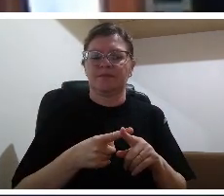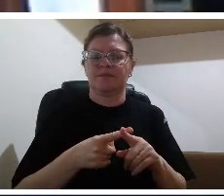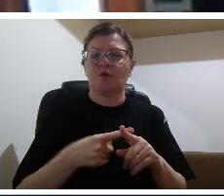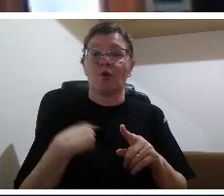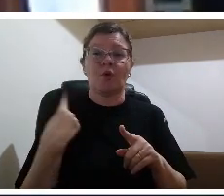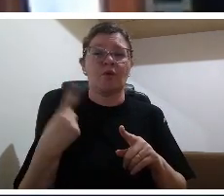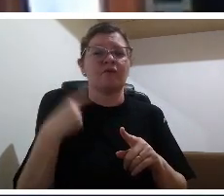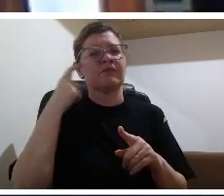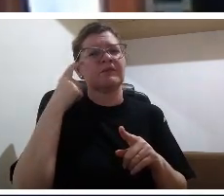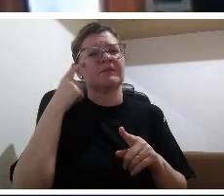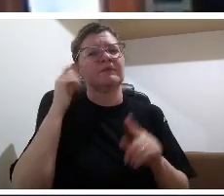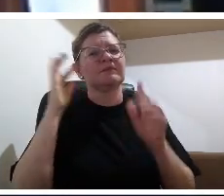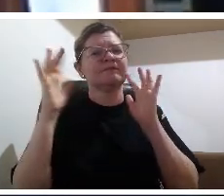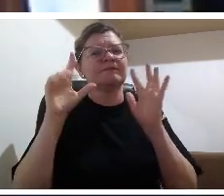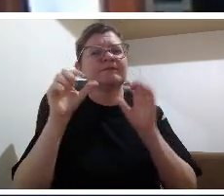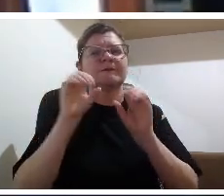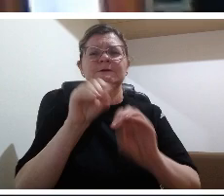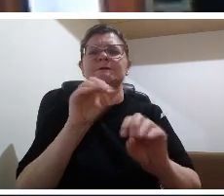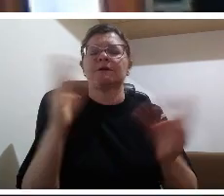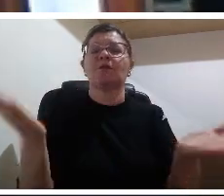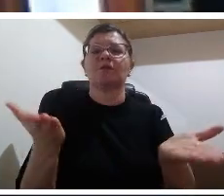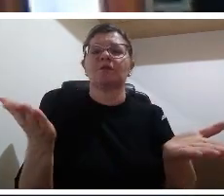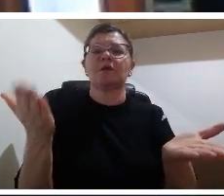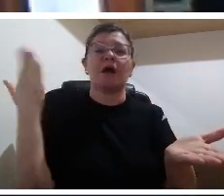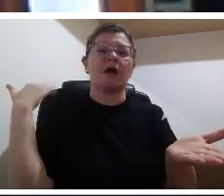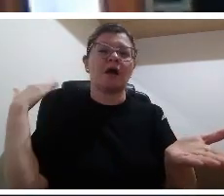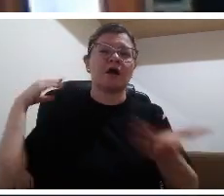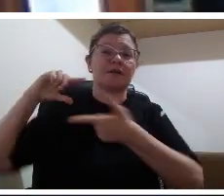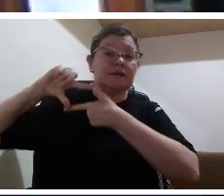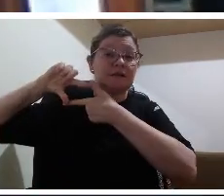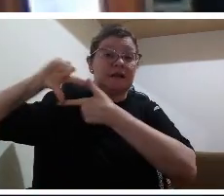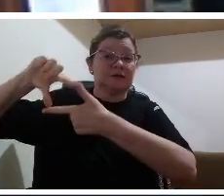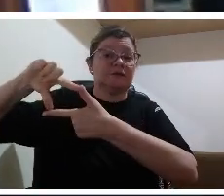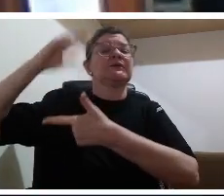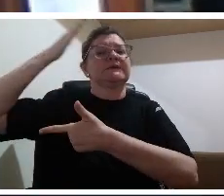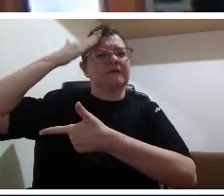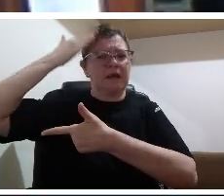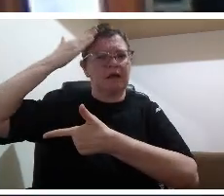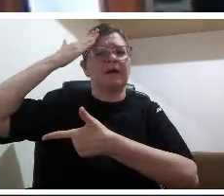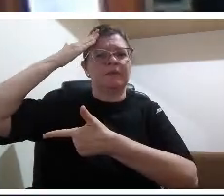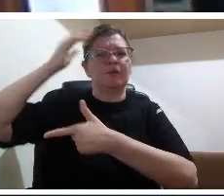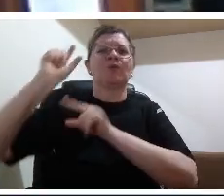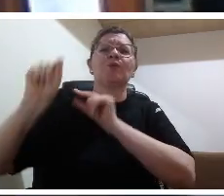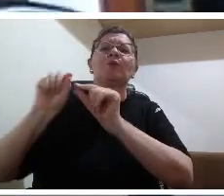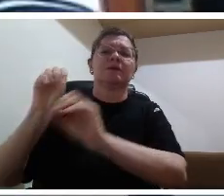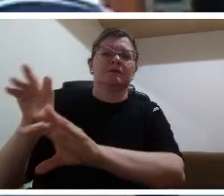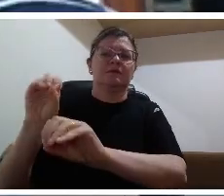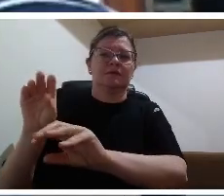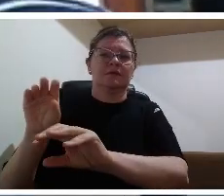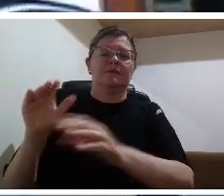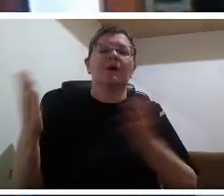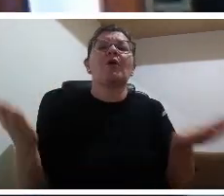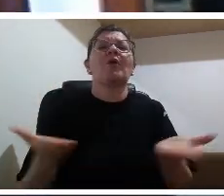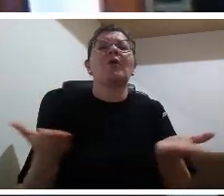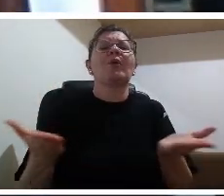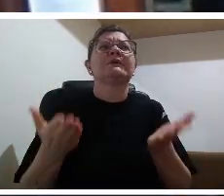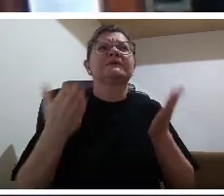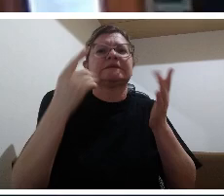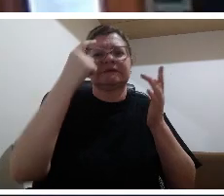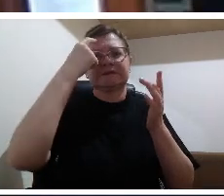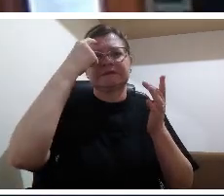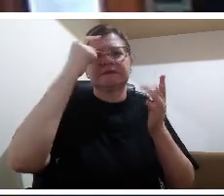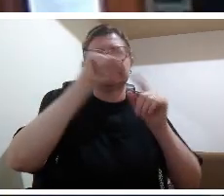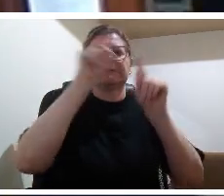não só o que ensinar mas para que ensinar qual o uso do conhecimento por exemplo